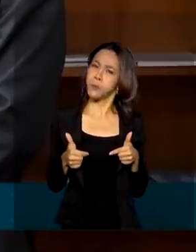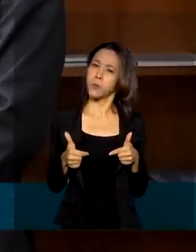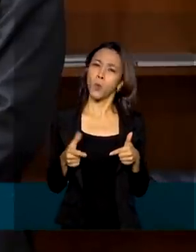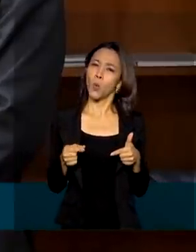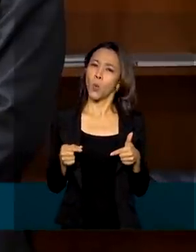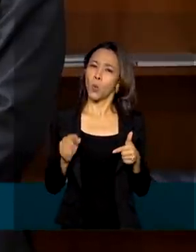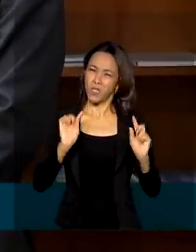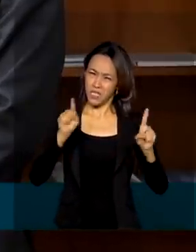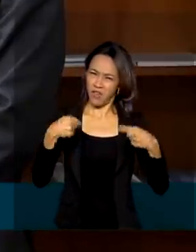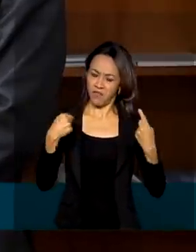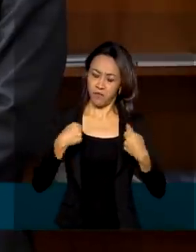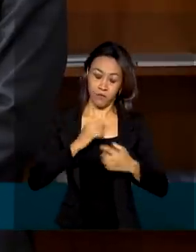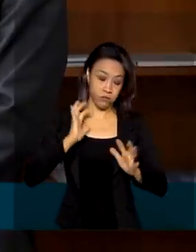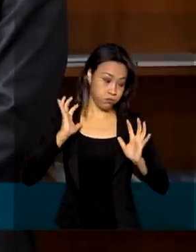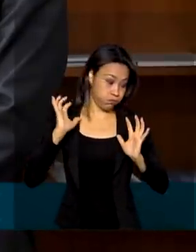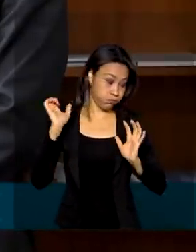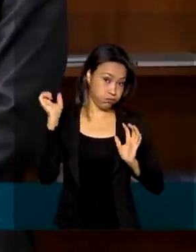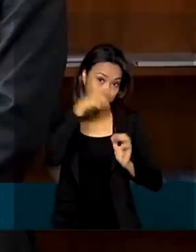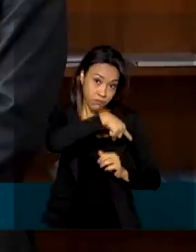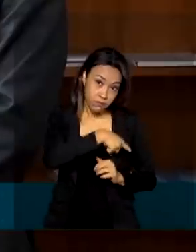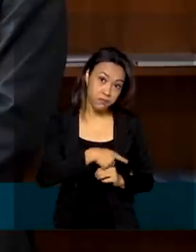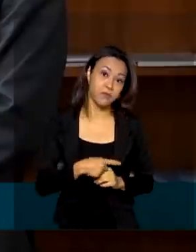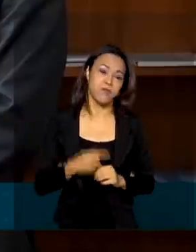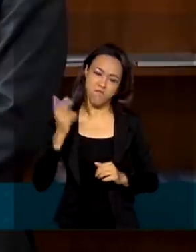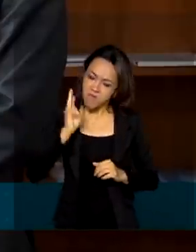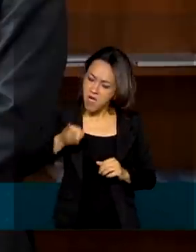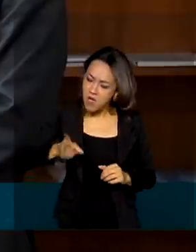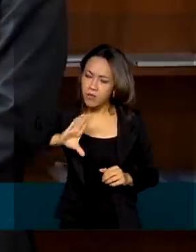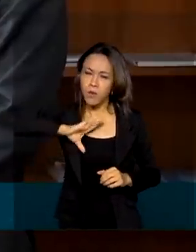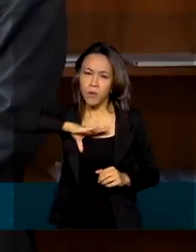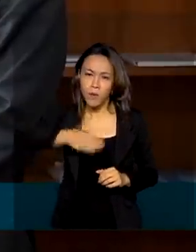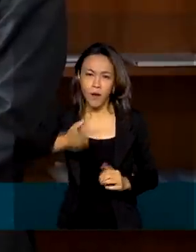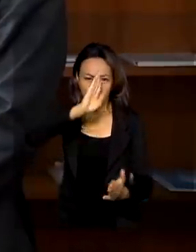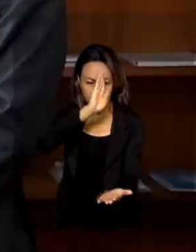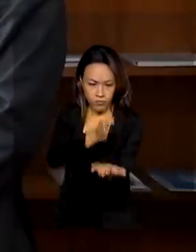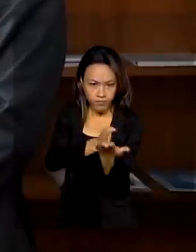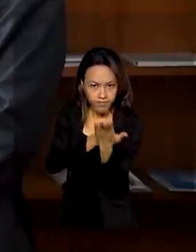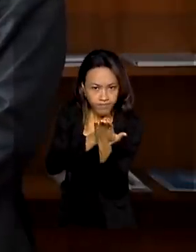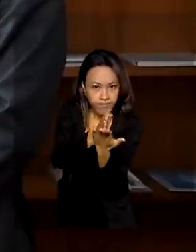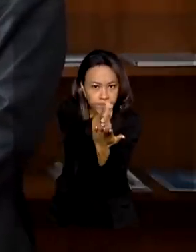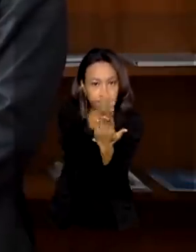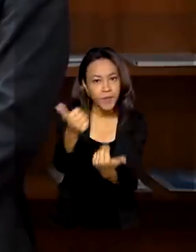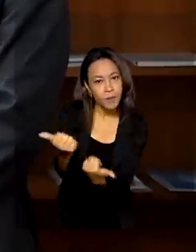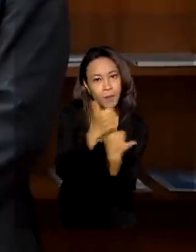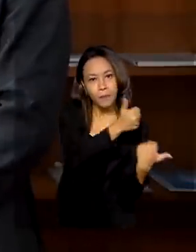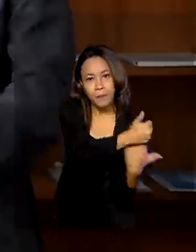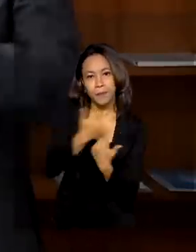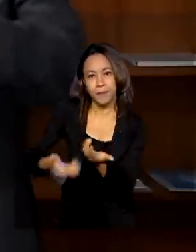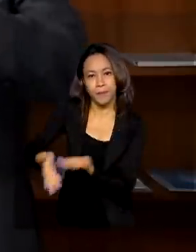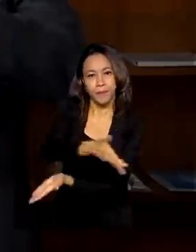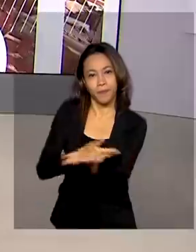terrível que nós estamos enfrentando, com a mesma coragem, com a mesma determinação, com a mesma cooperação que sempre.